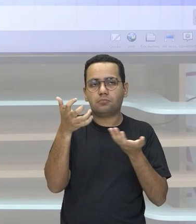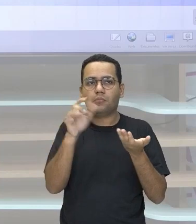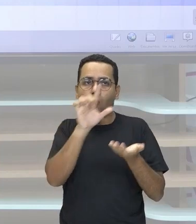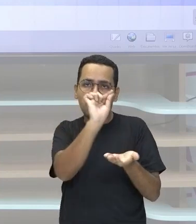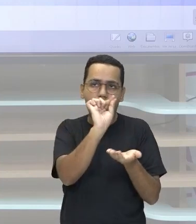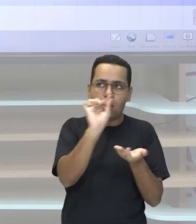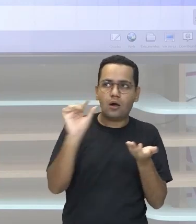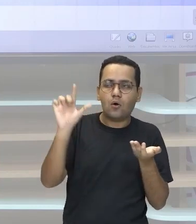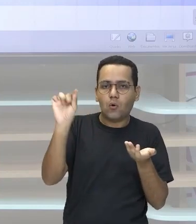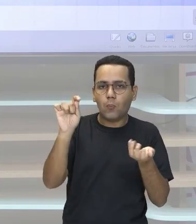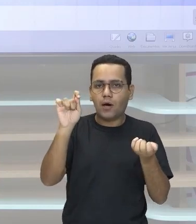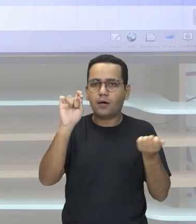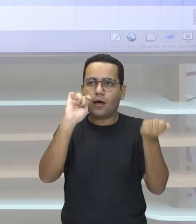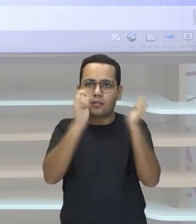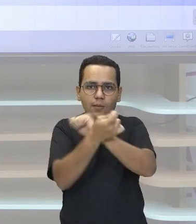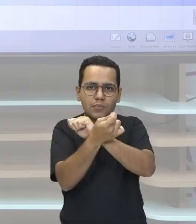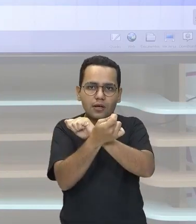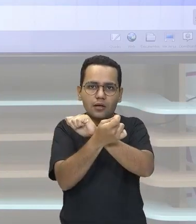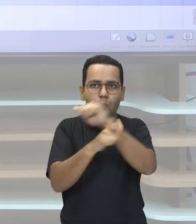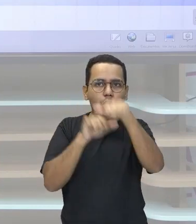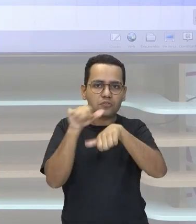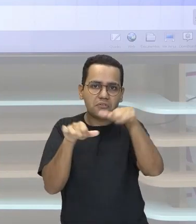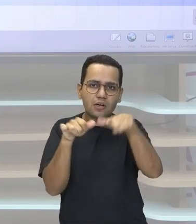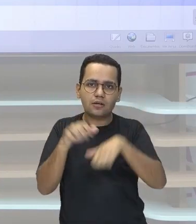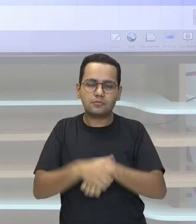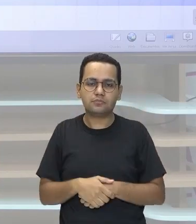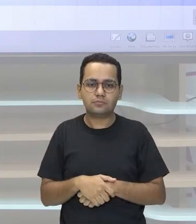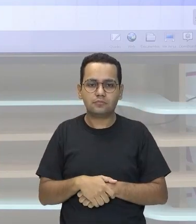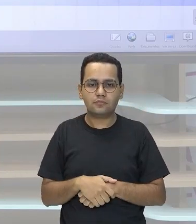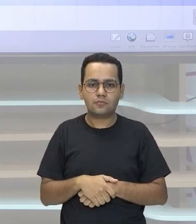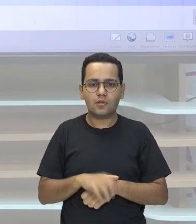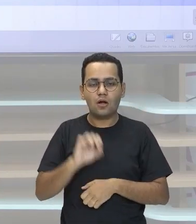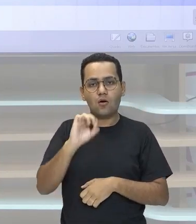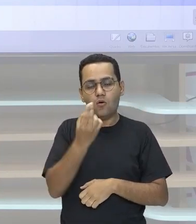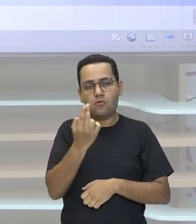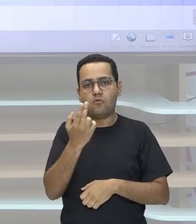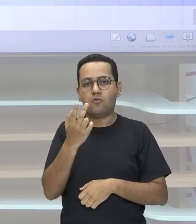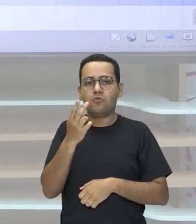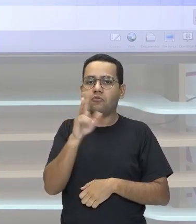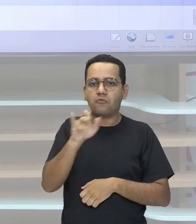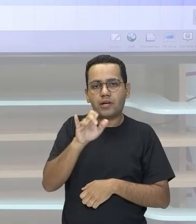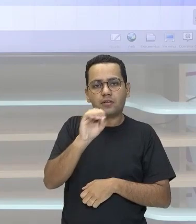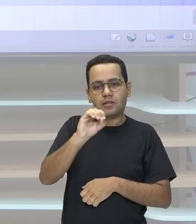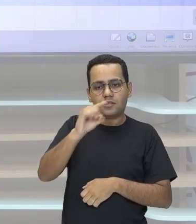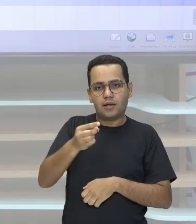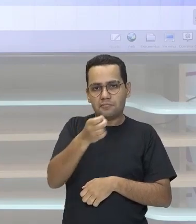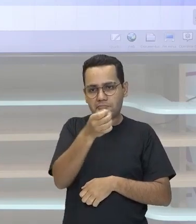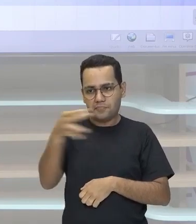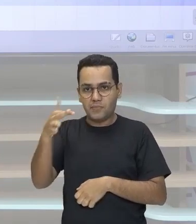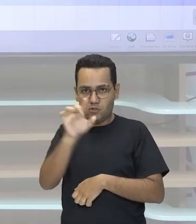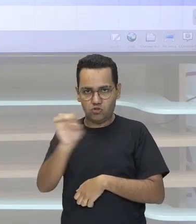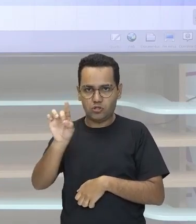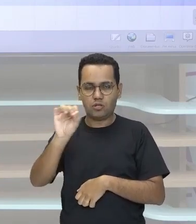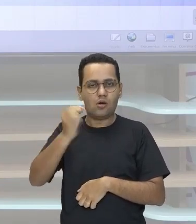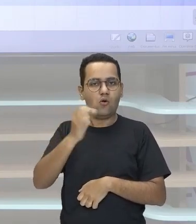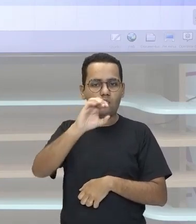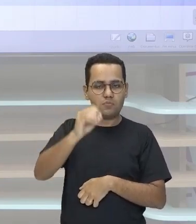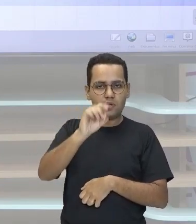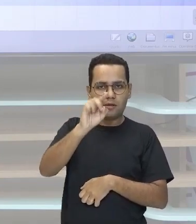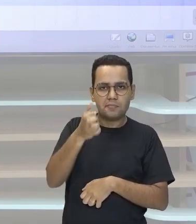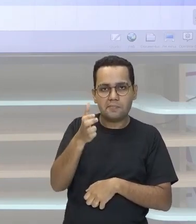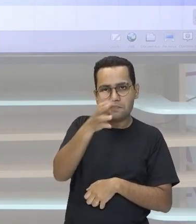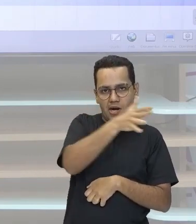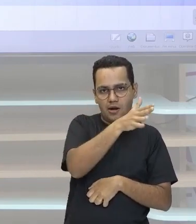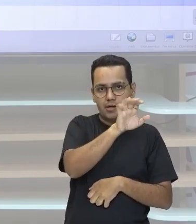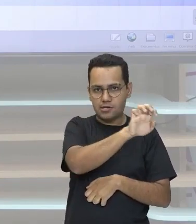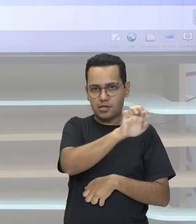Manipulação A manipulação Que eu falo Ou você vai deslocar Essa vírgula Para a direita Ou você vai deslocar Essa vírgula Para a esquerda E